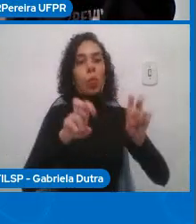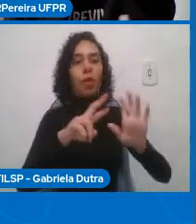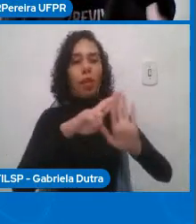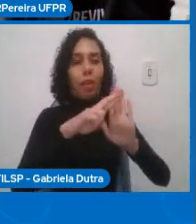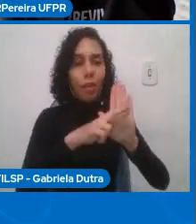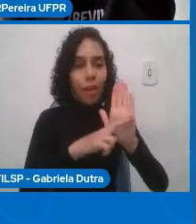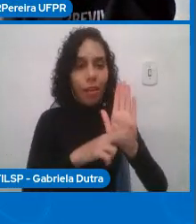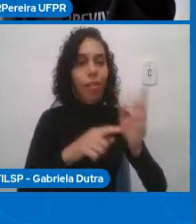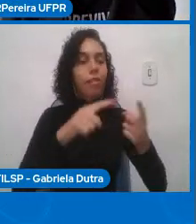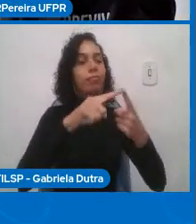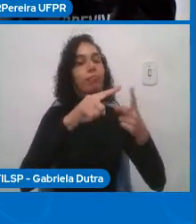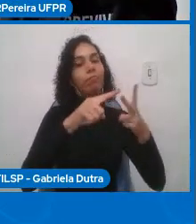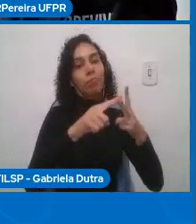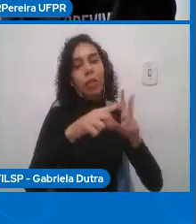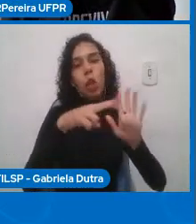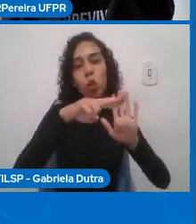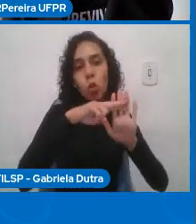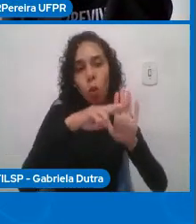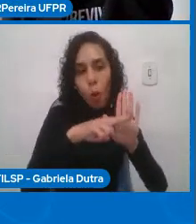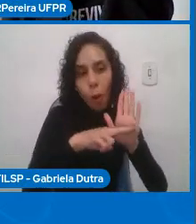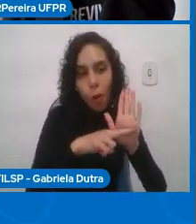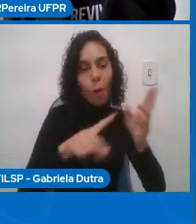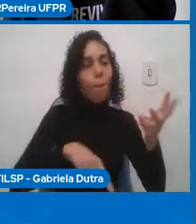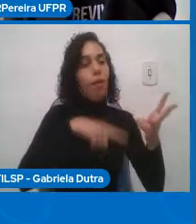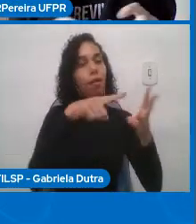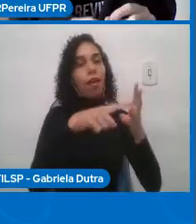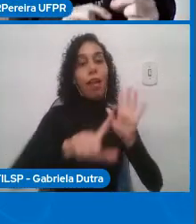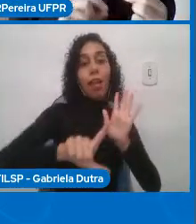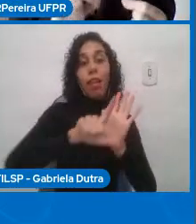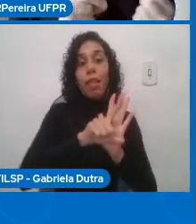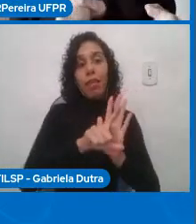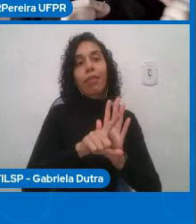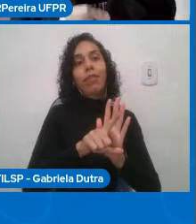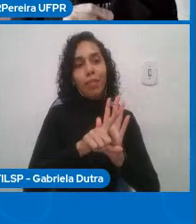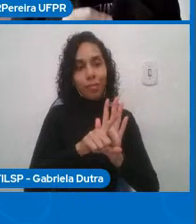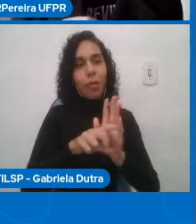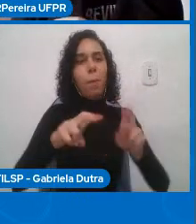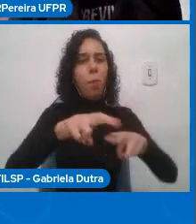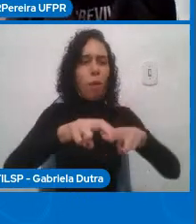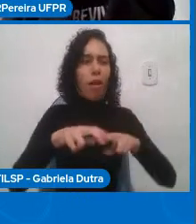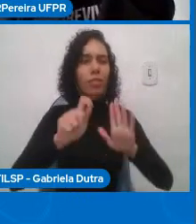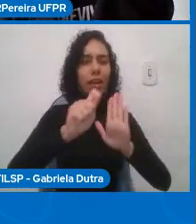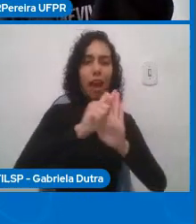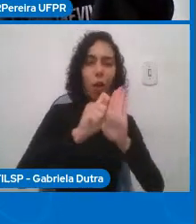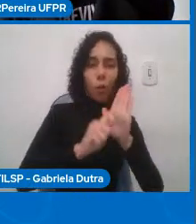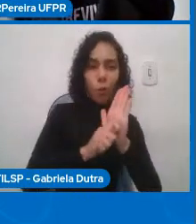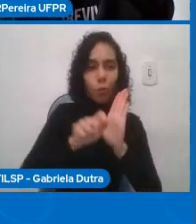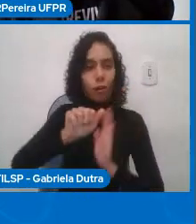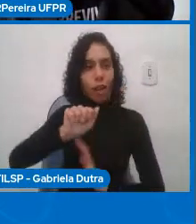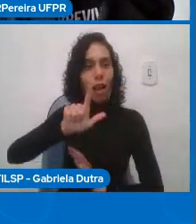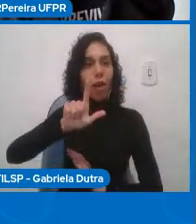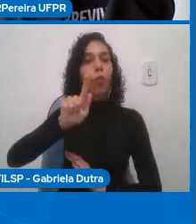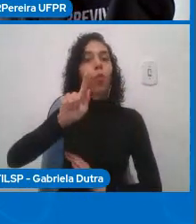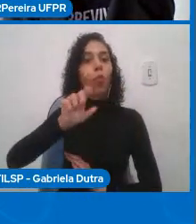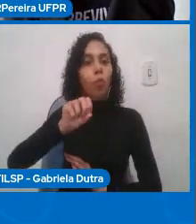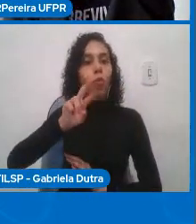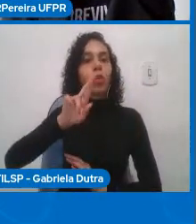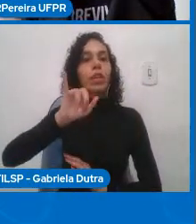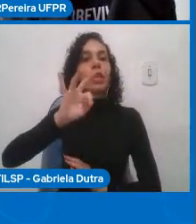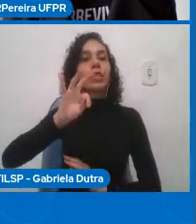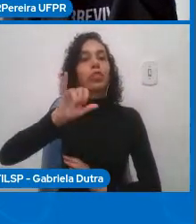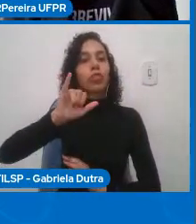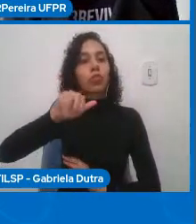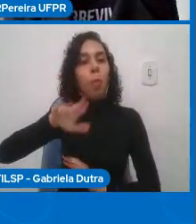temos, por causa dos algoritmos, por causa da forma como foi processado, das interfaces,